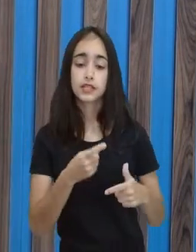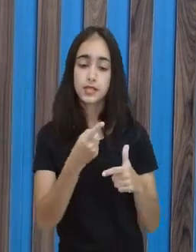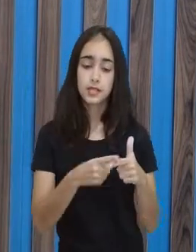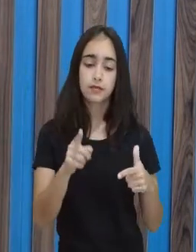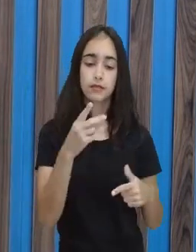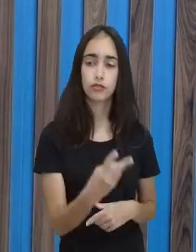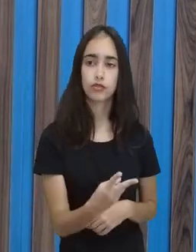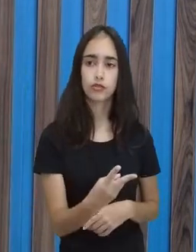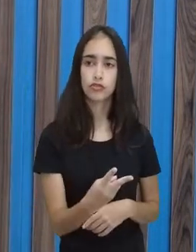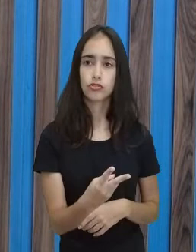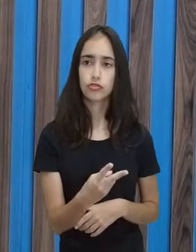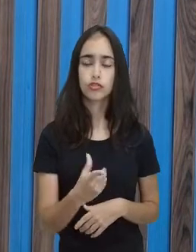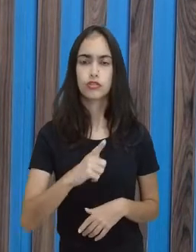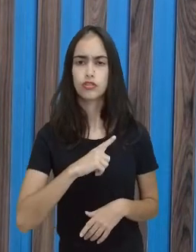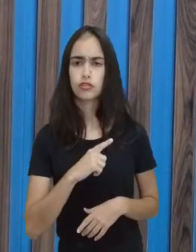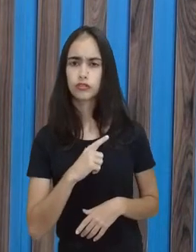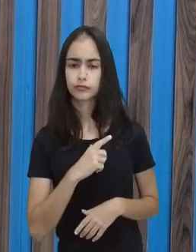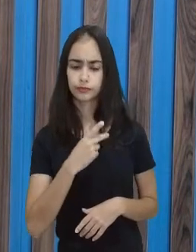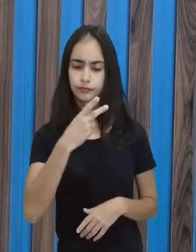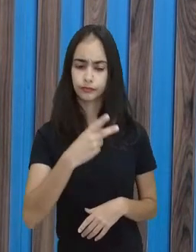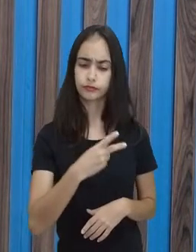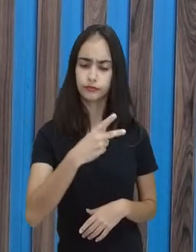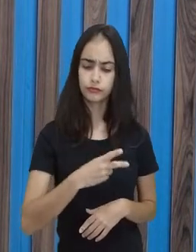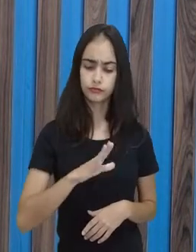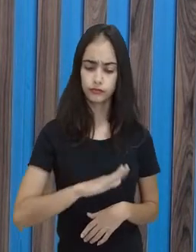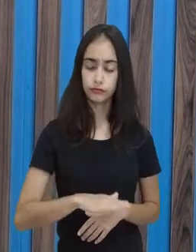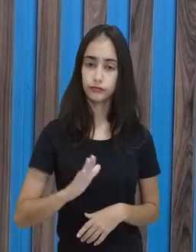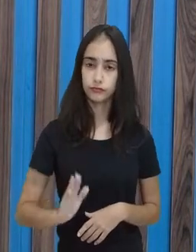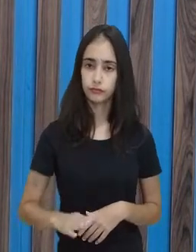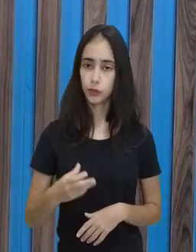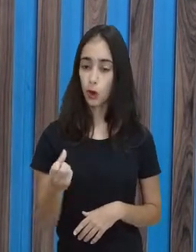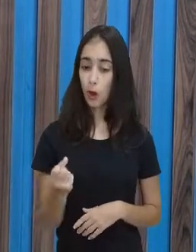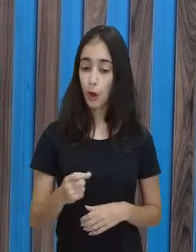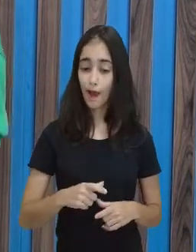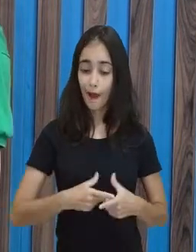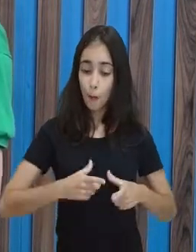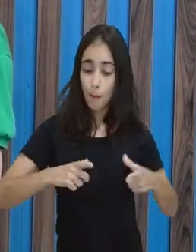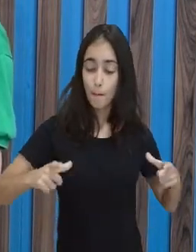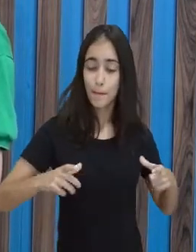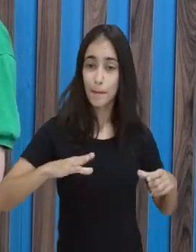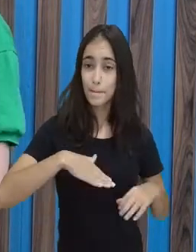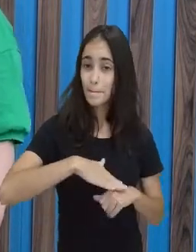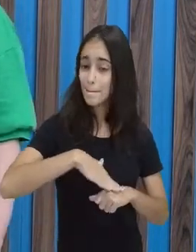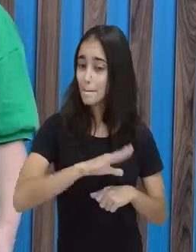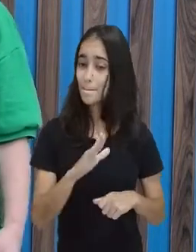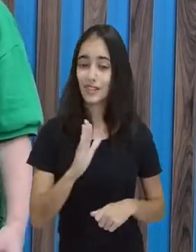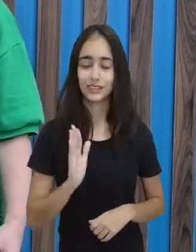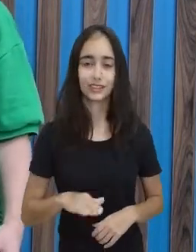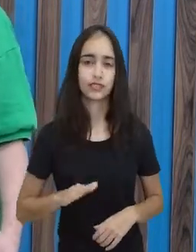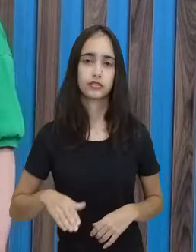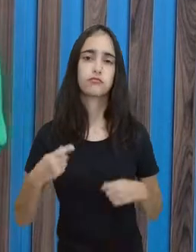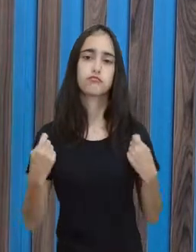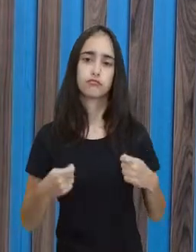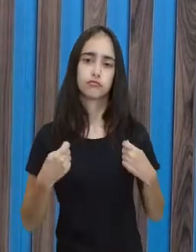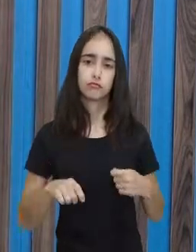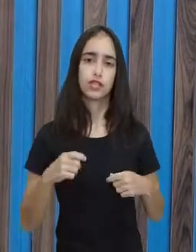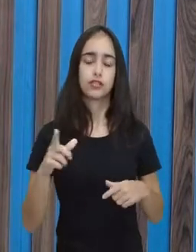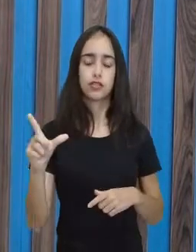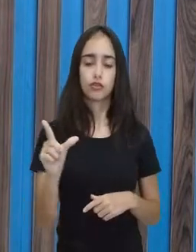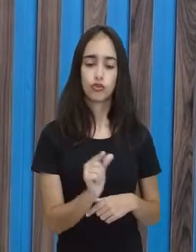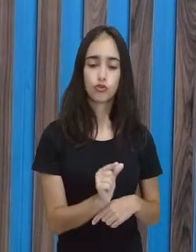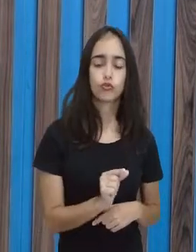ou seja, eu tenho duas crianças, multipliquei por dois, aumentei a quantidade de criança, eu vou diminuir na mesma proporção.